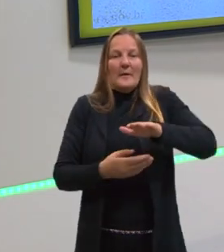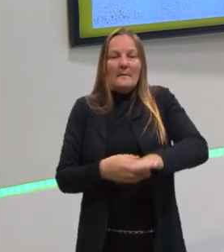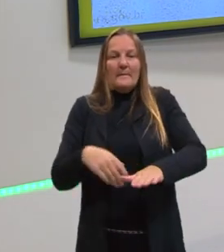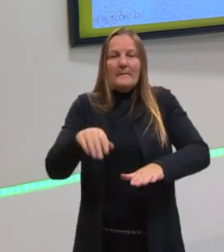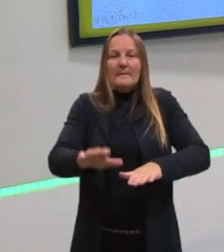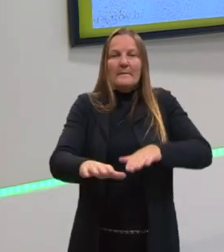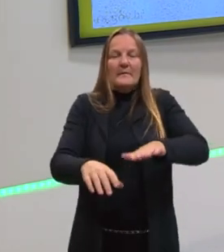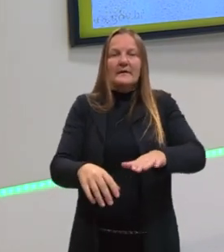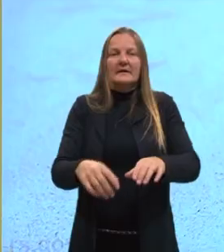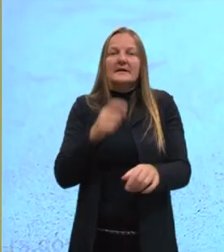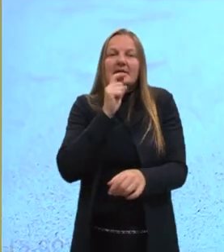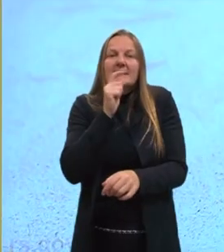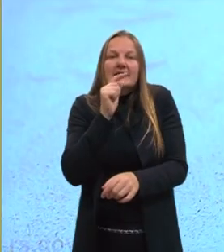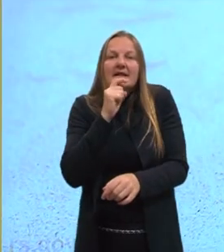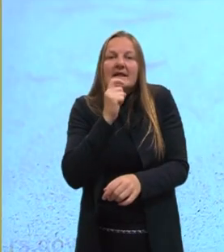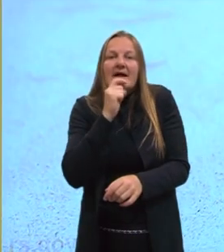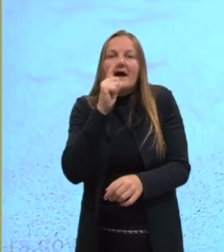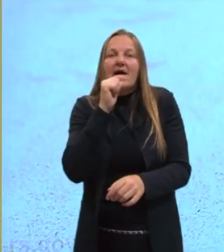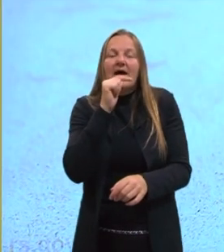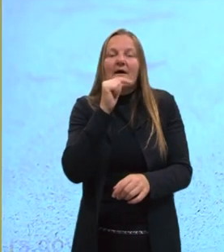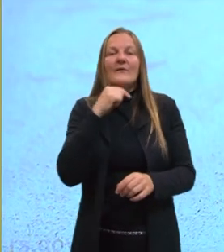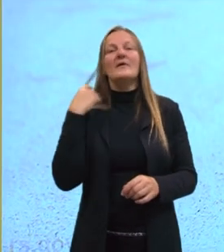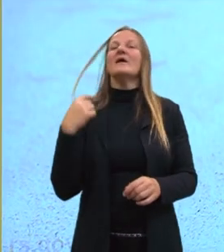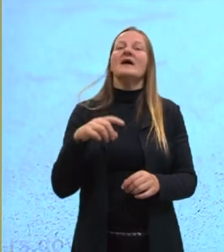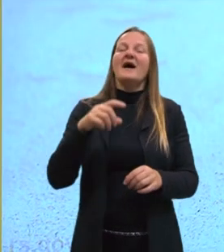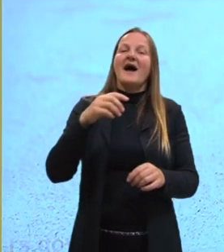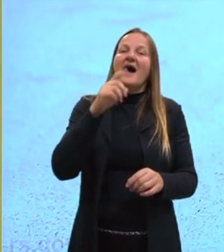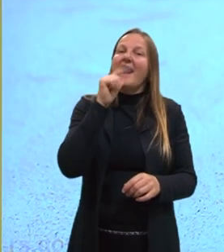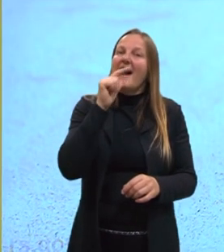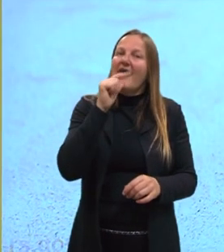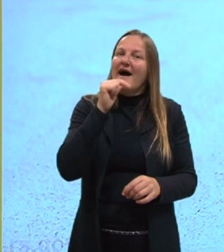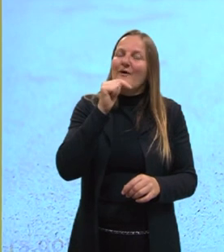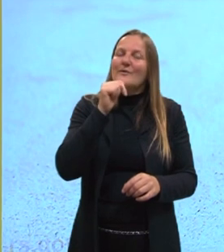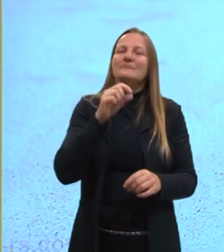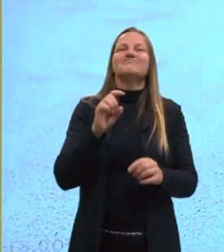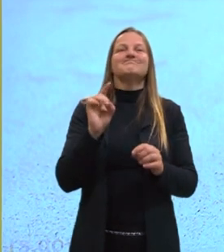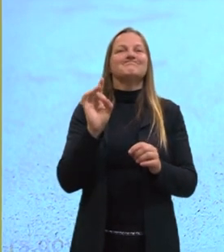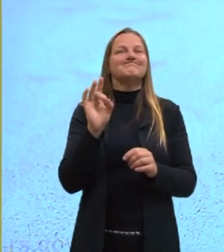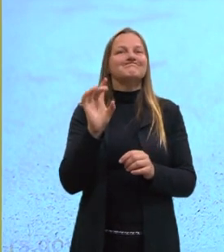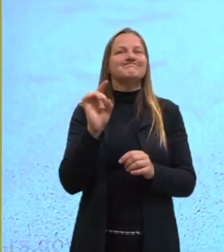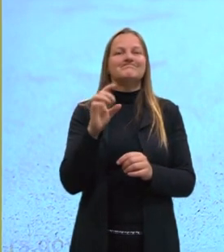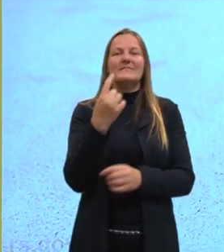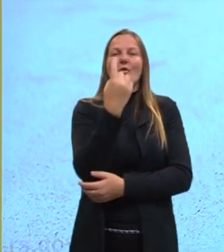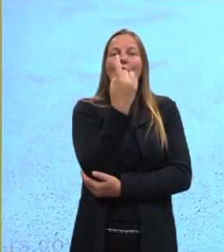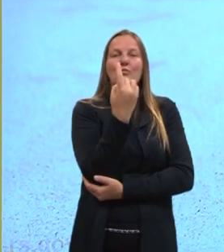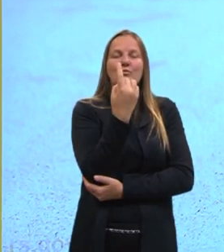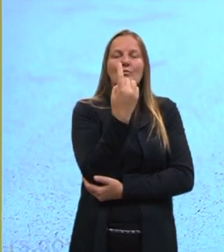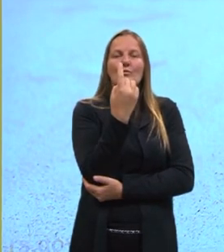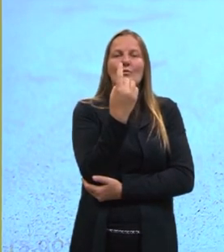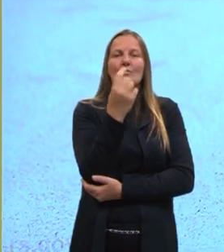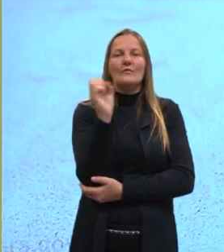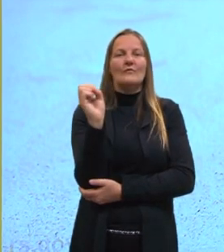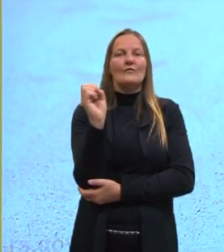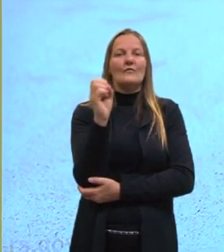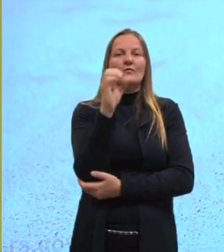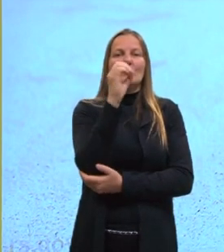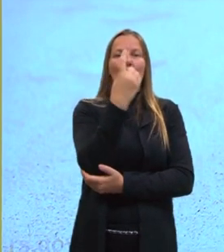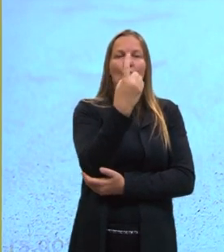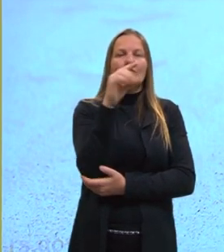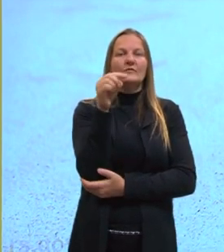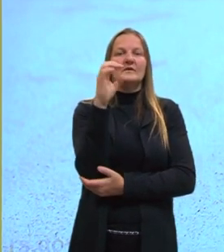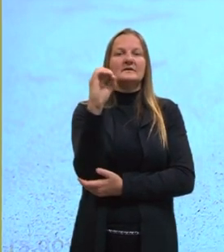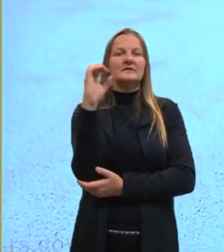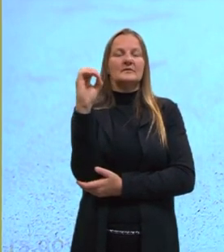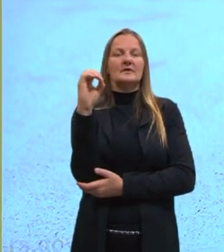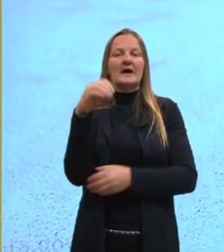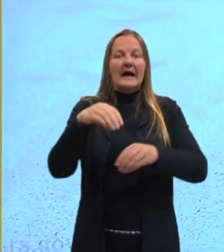água a gente sente ela gelada? Porque o calor específico da água, ele é 1, né, 1,00. Já